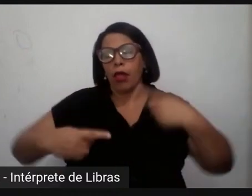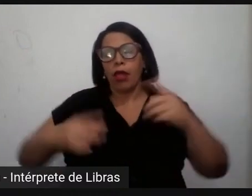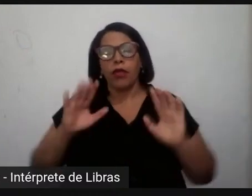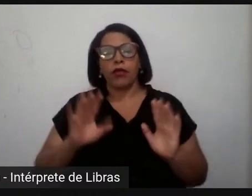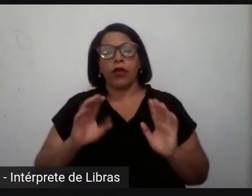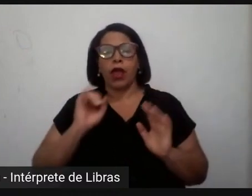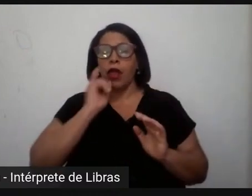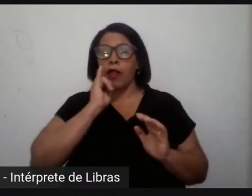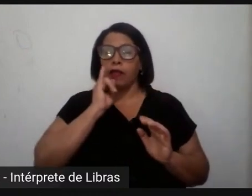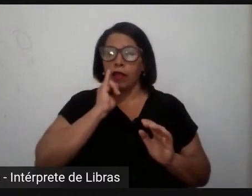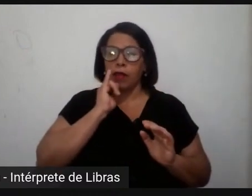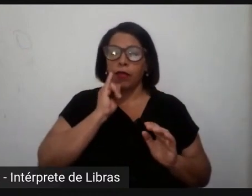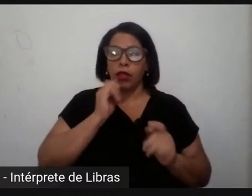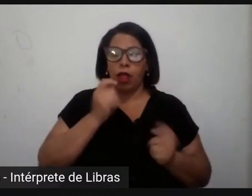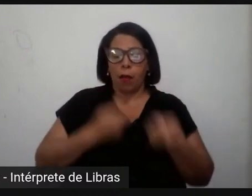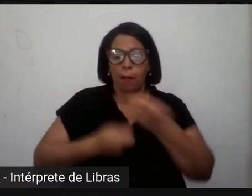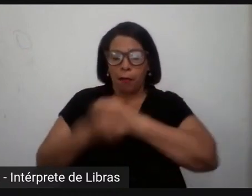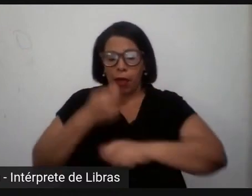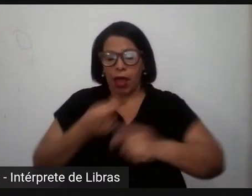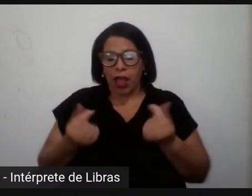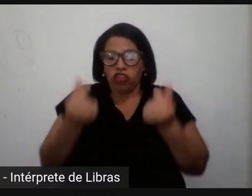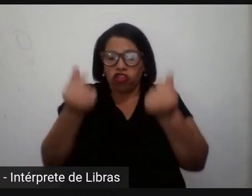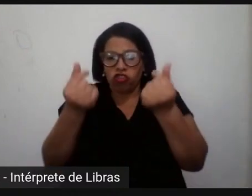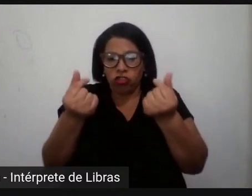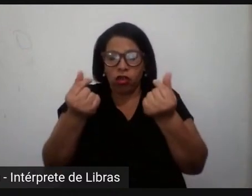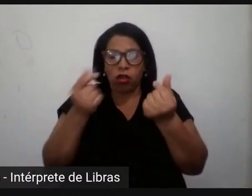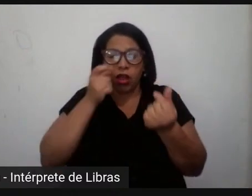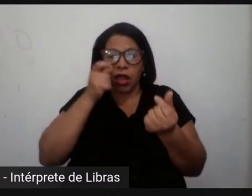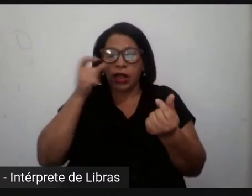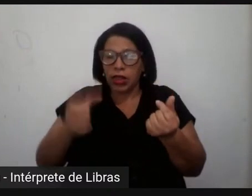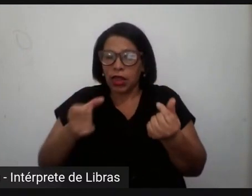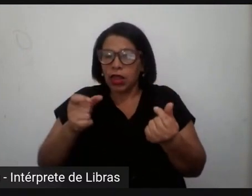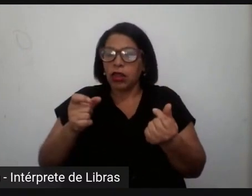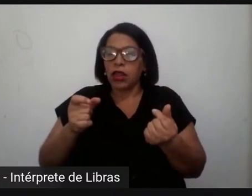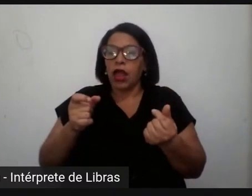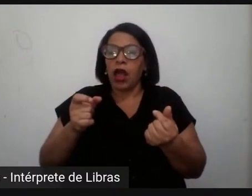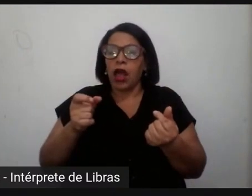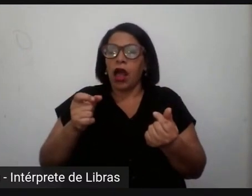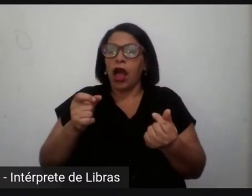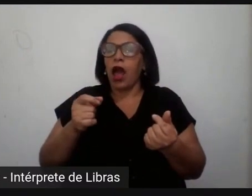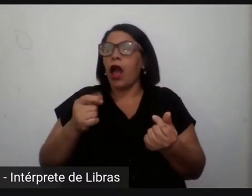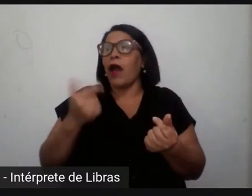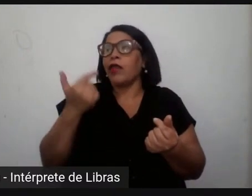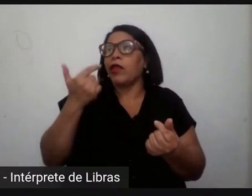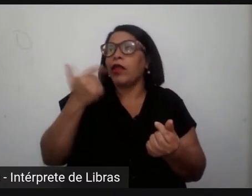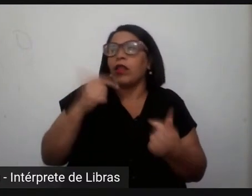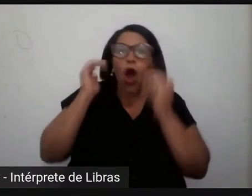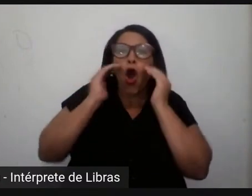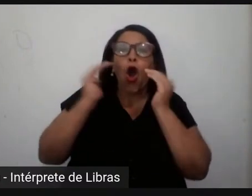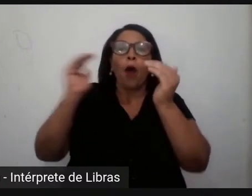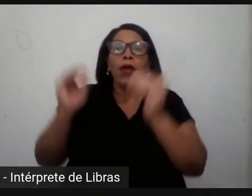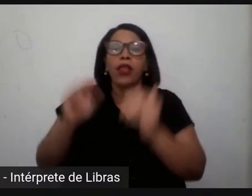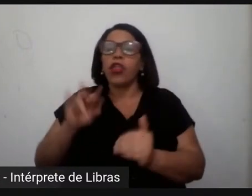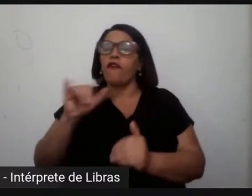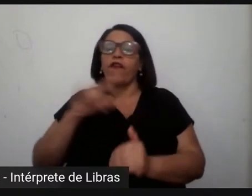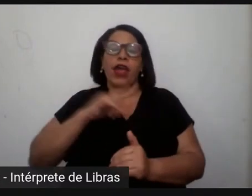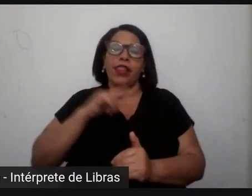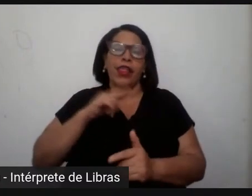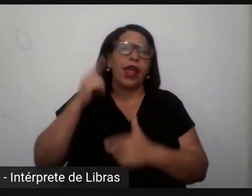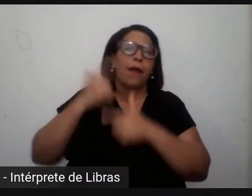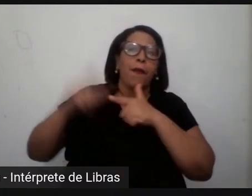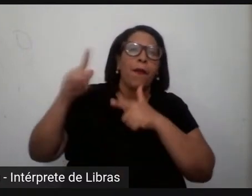está com o mercado, está a favor do mercado, então está bom. Então não haverá sobressaltos, não haverá